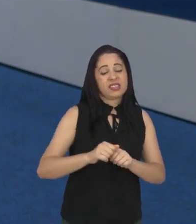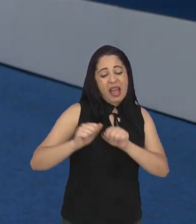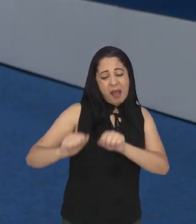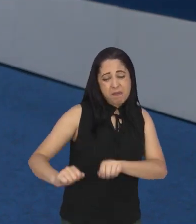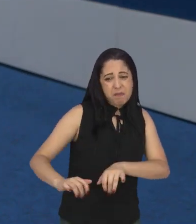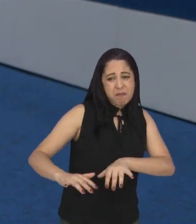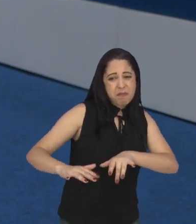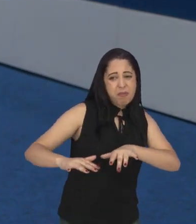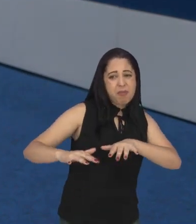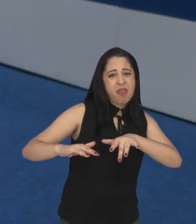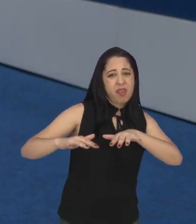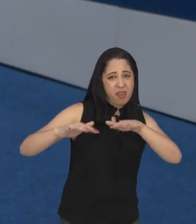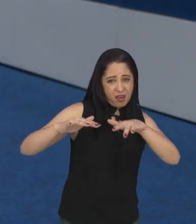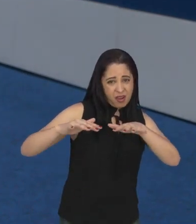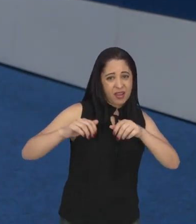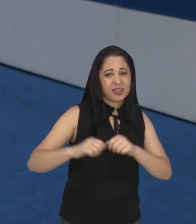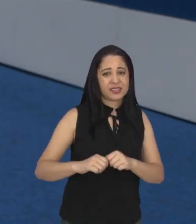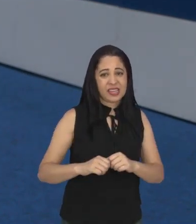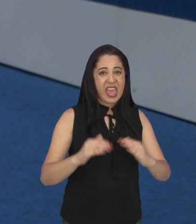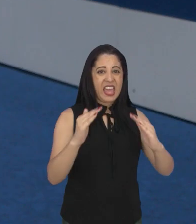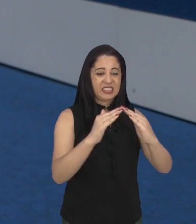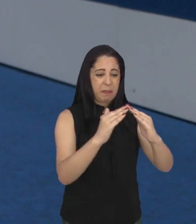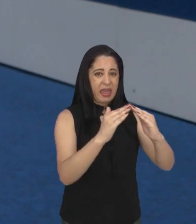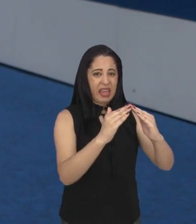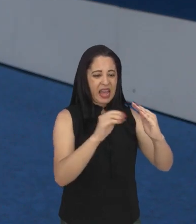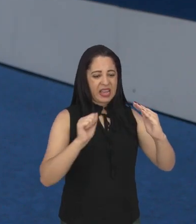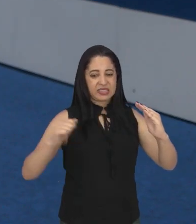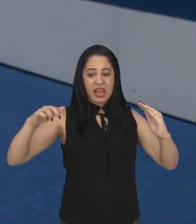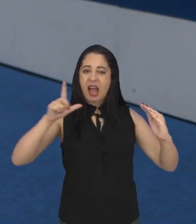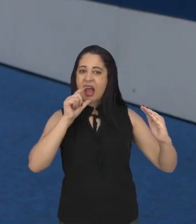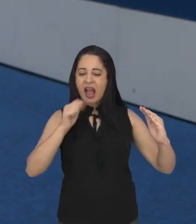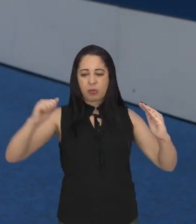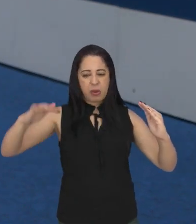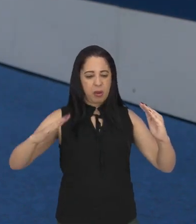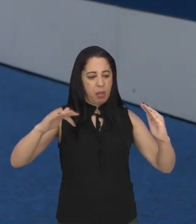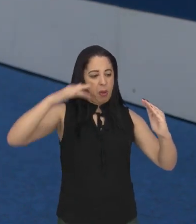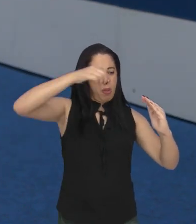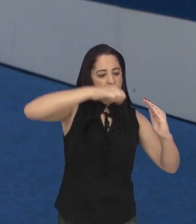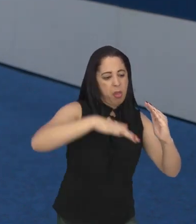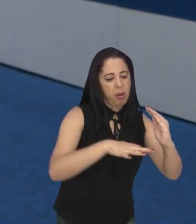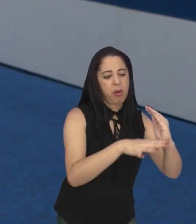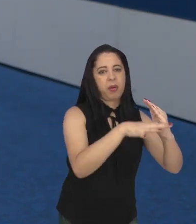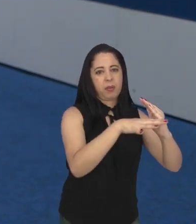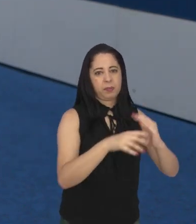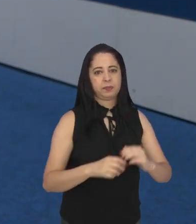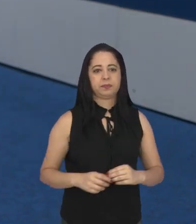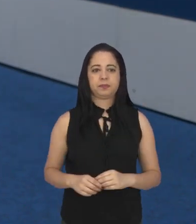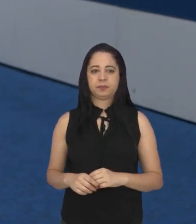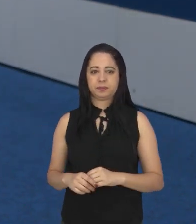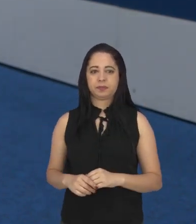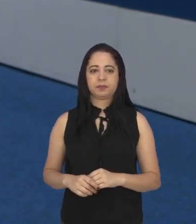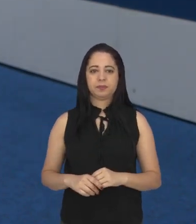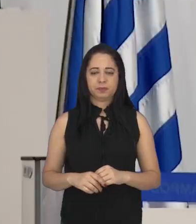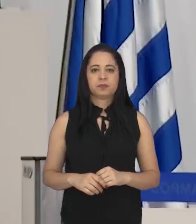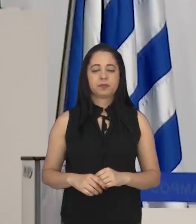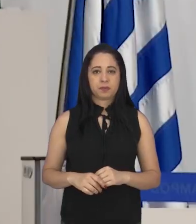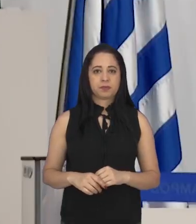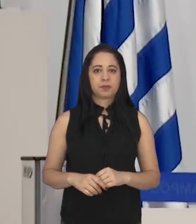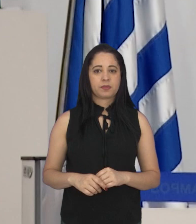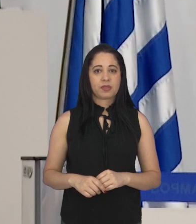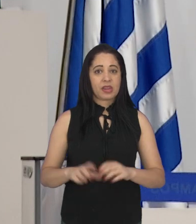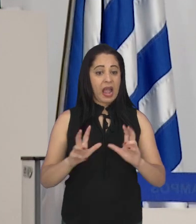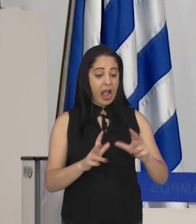para precaução que não aconteça os alagamentos e invasão de águas dentro das residências, como nós estamos vendo.